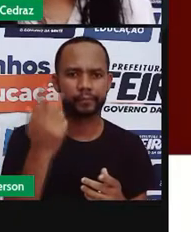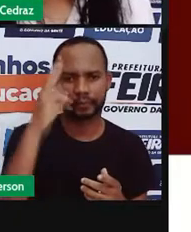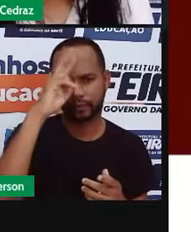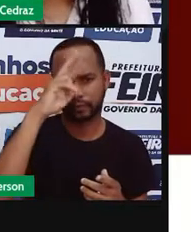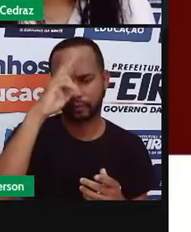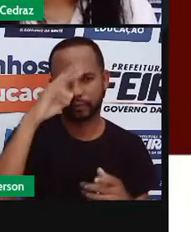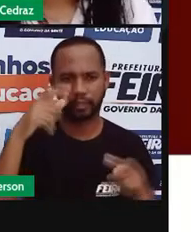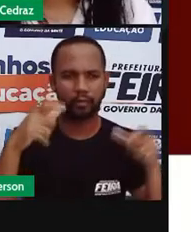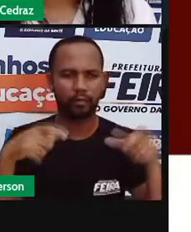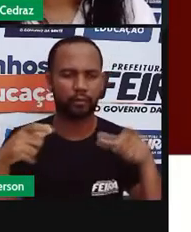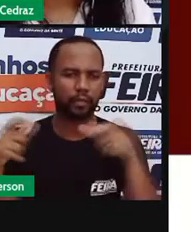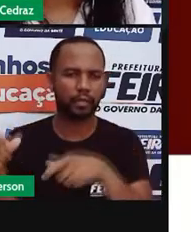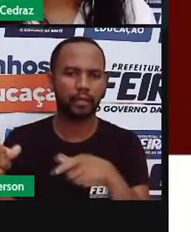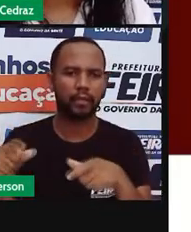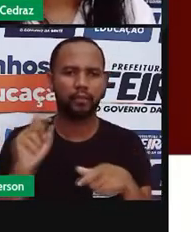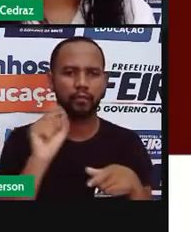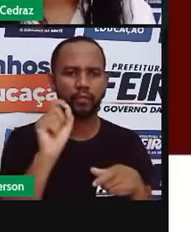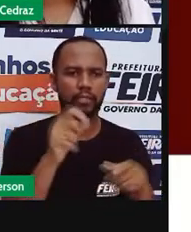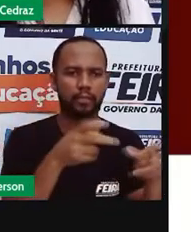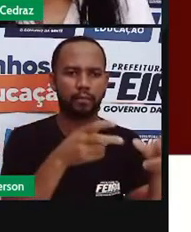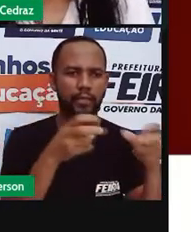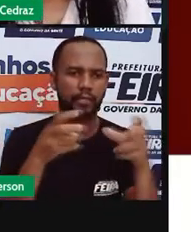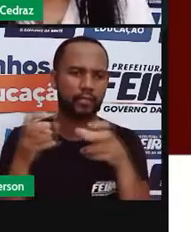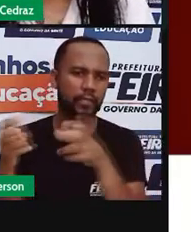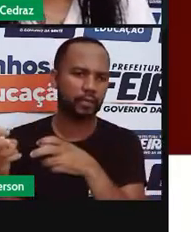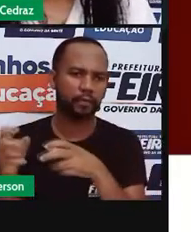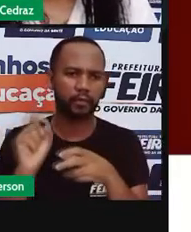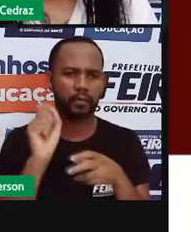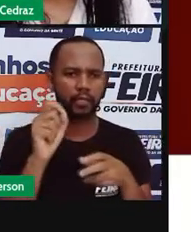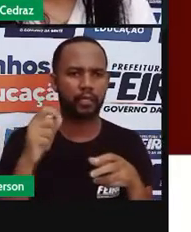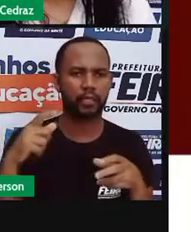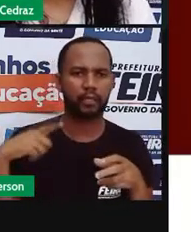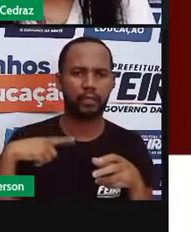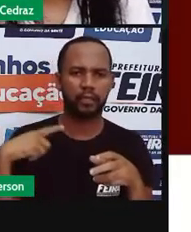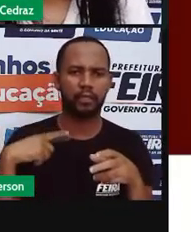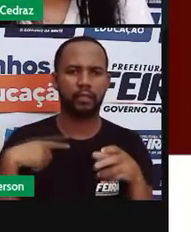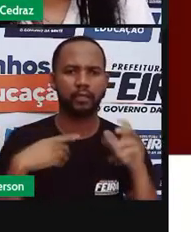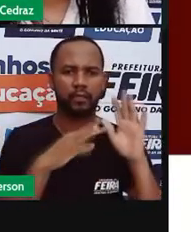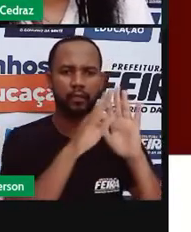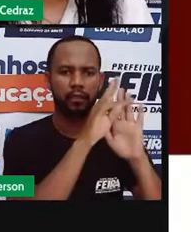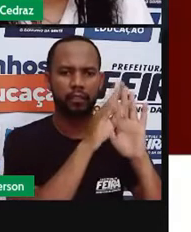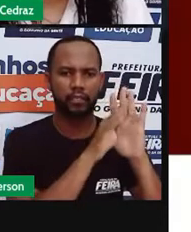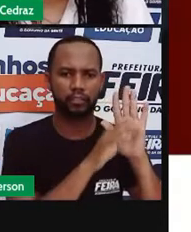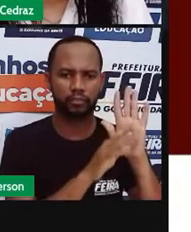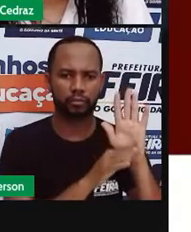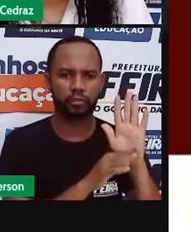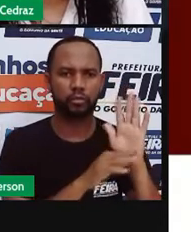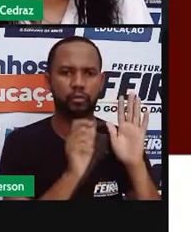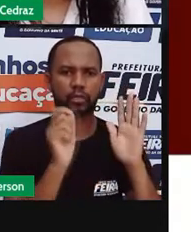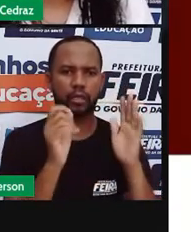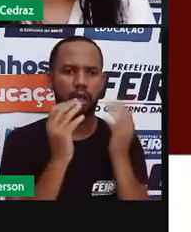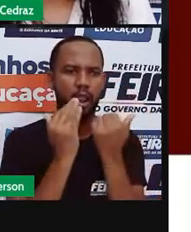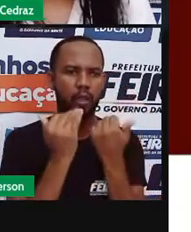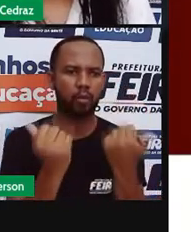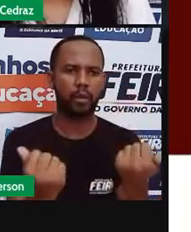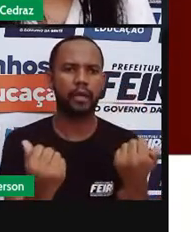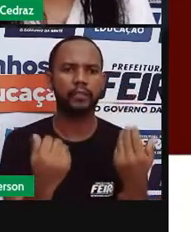quais locais você observa onde tem textos com esse tipo de linguagem?